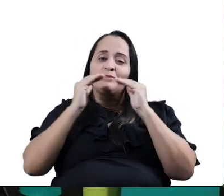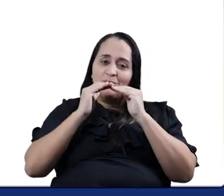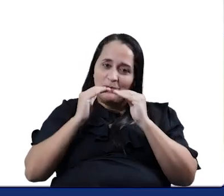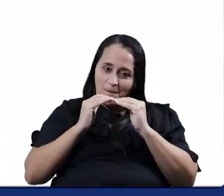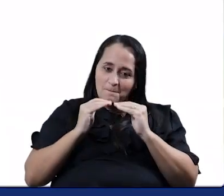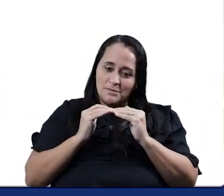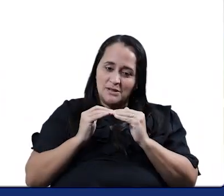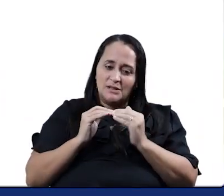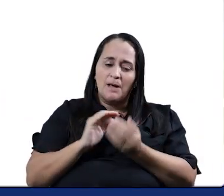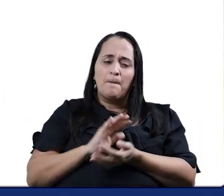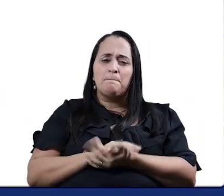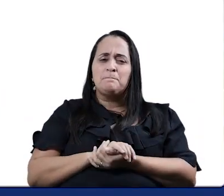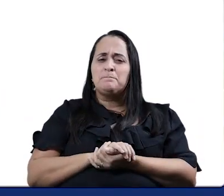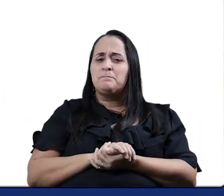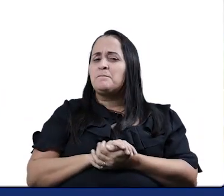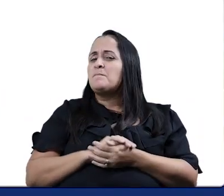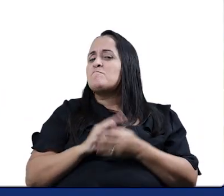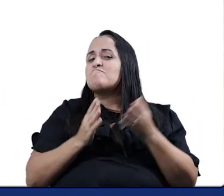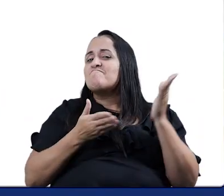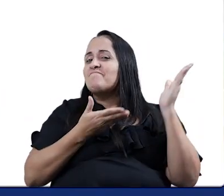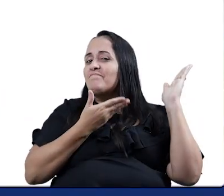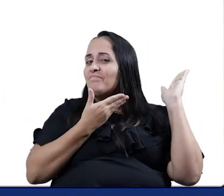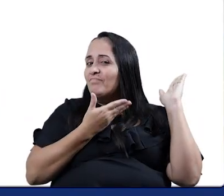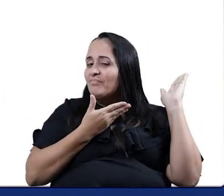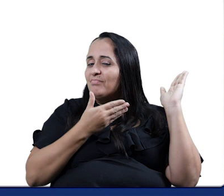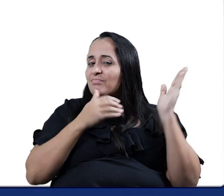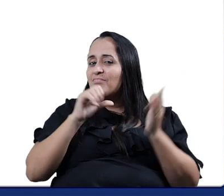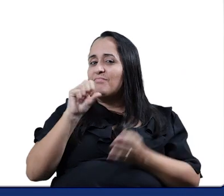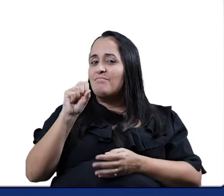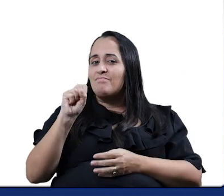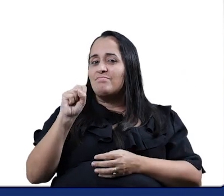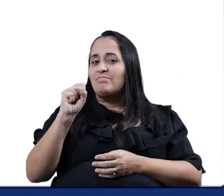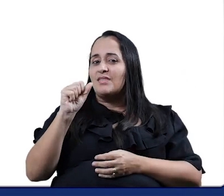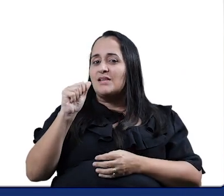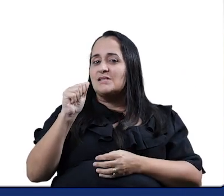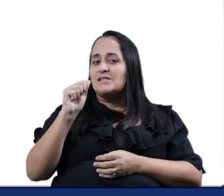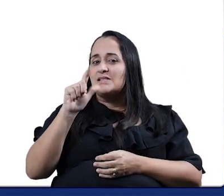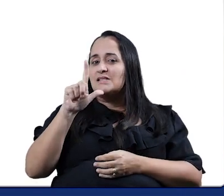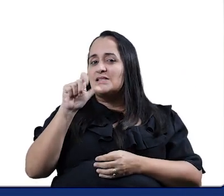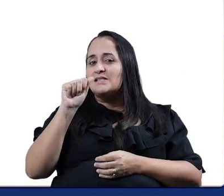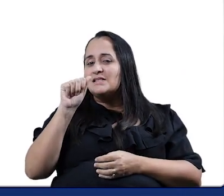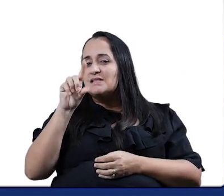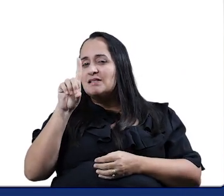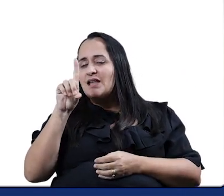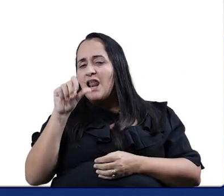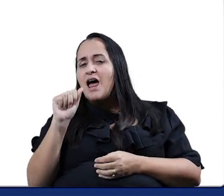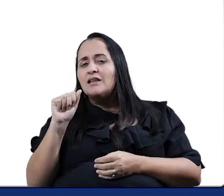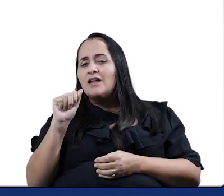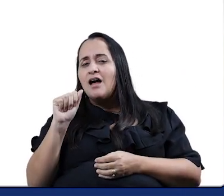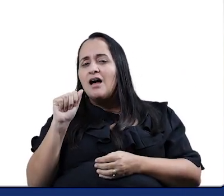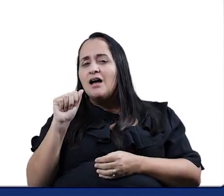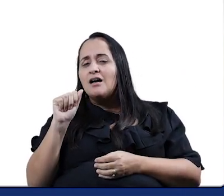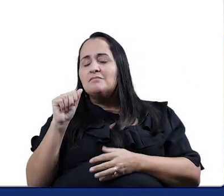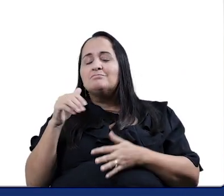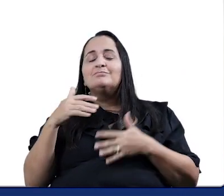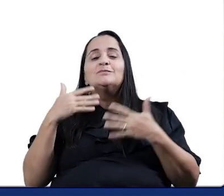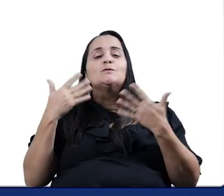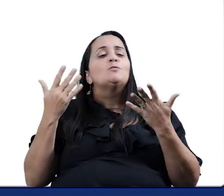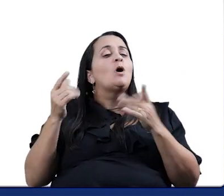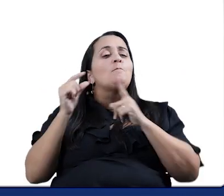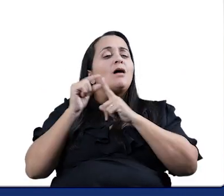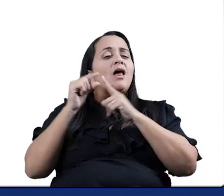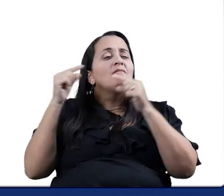E com a nossa salada, saladinha, bem temperadinha, o que rima com salada?